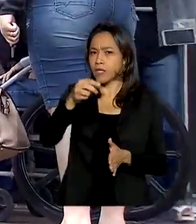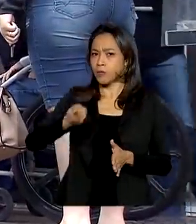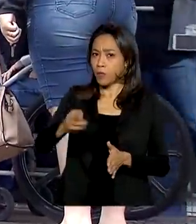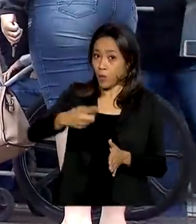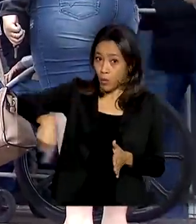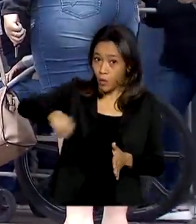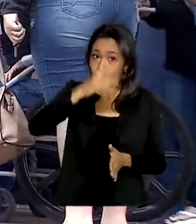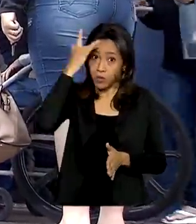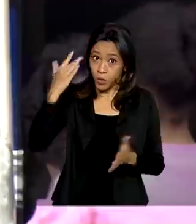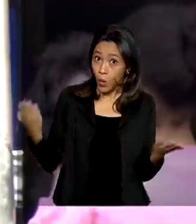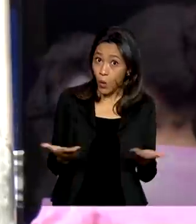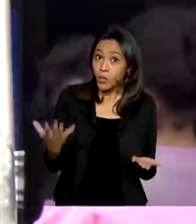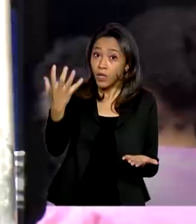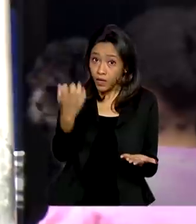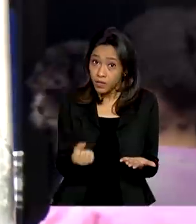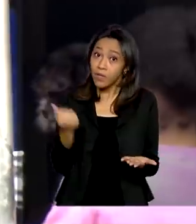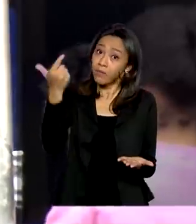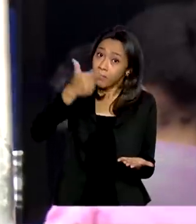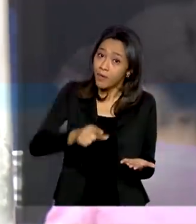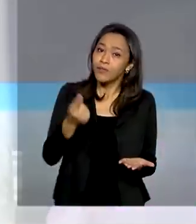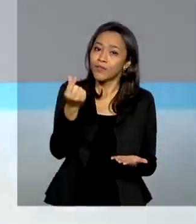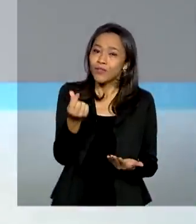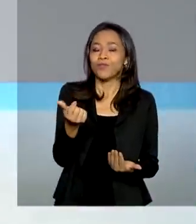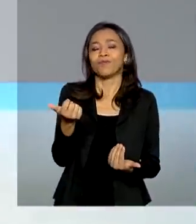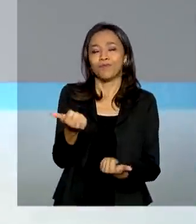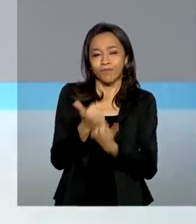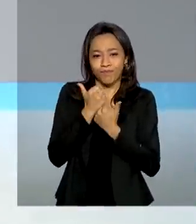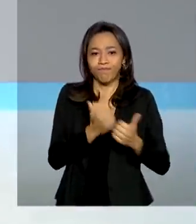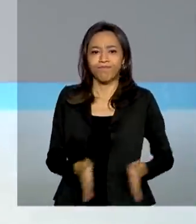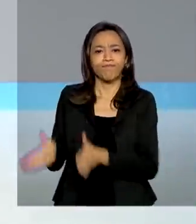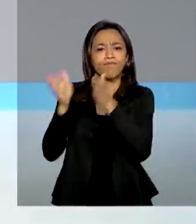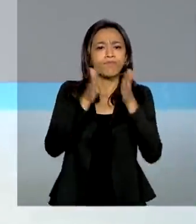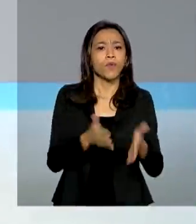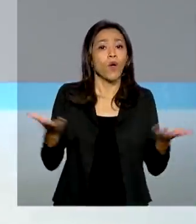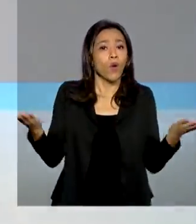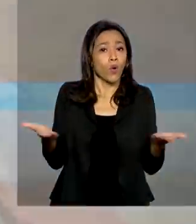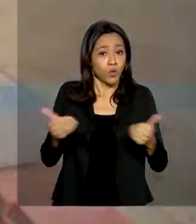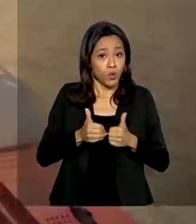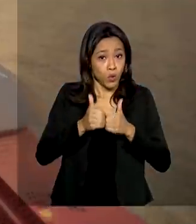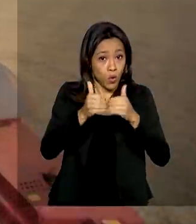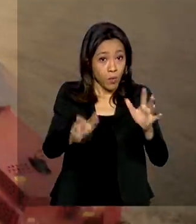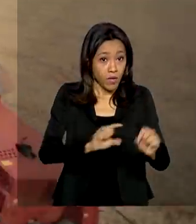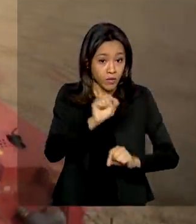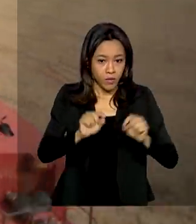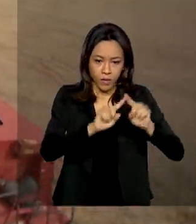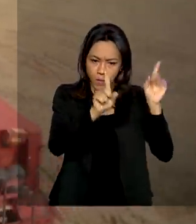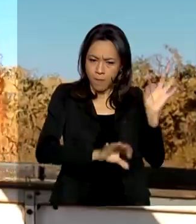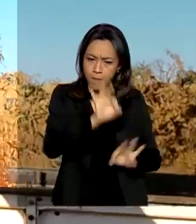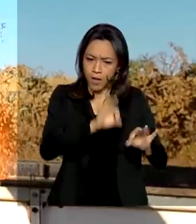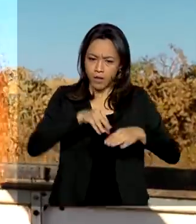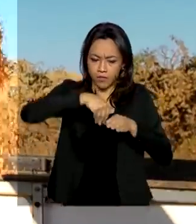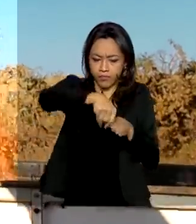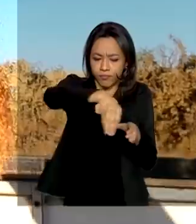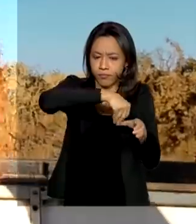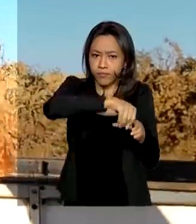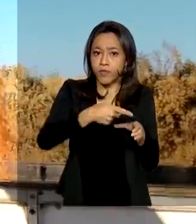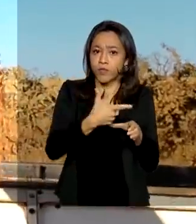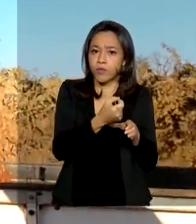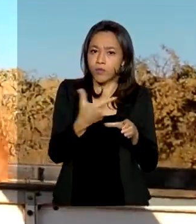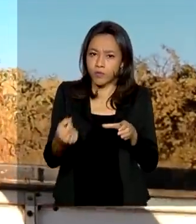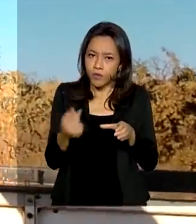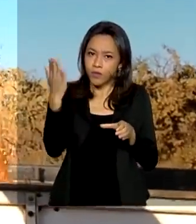recebem hoje mais uma parcela do benefício. Veja também, começam hoje operações do Plano Safra 2020 e